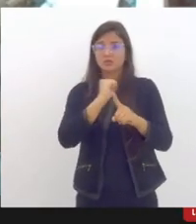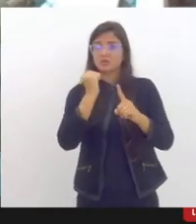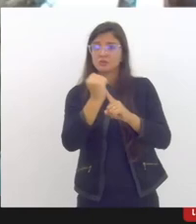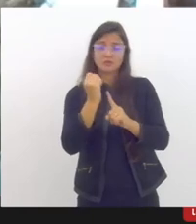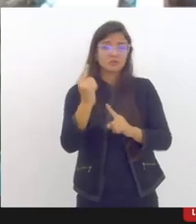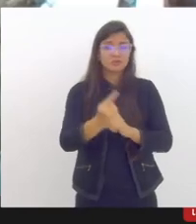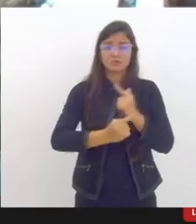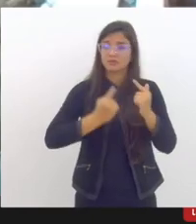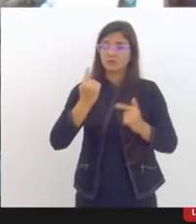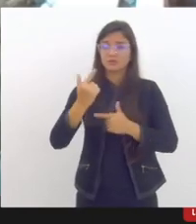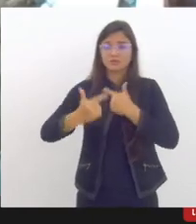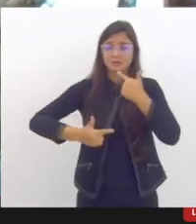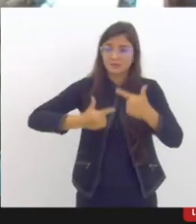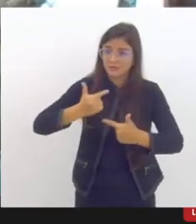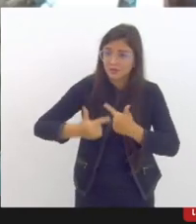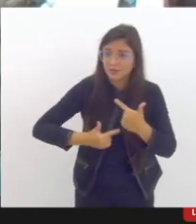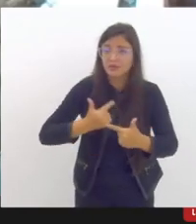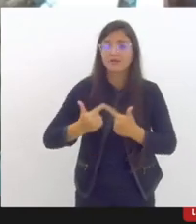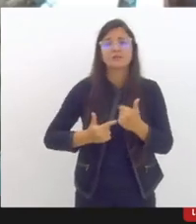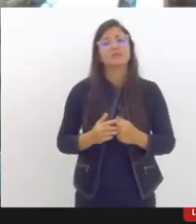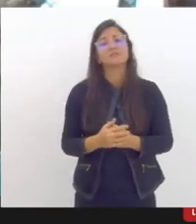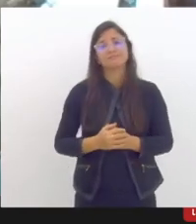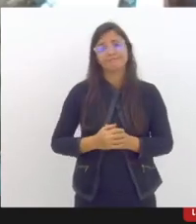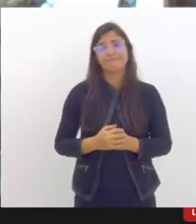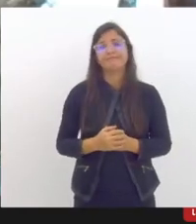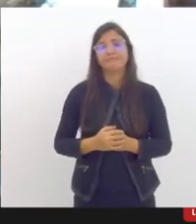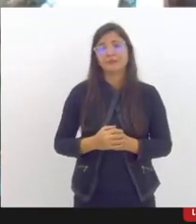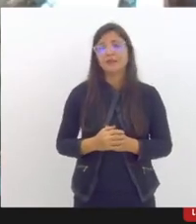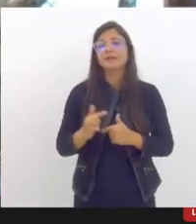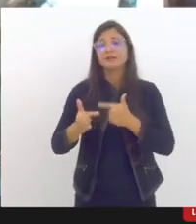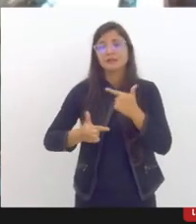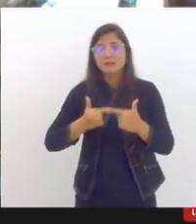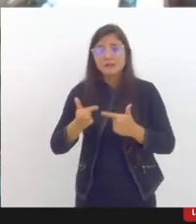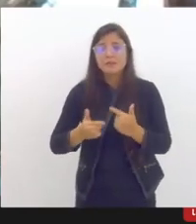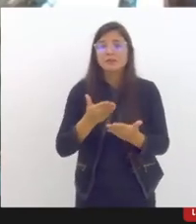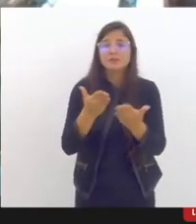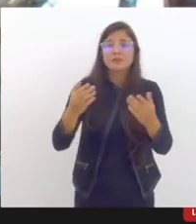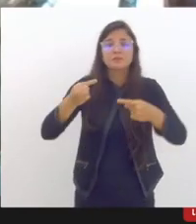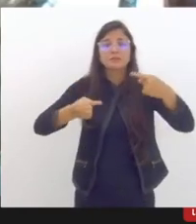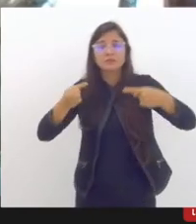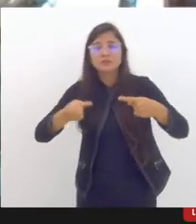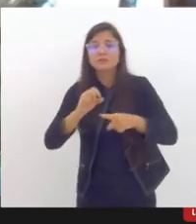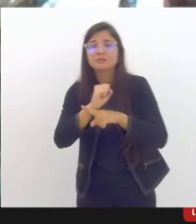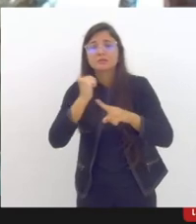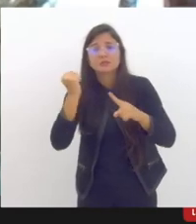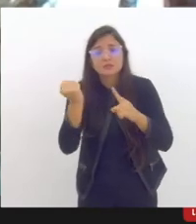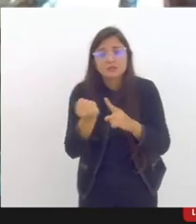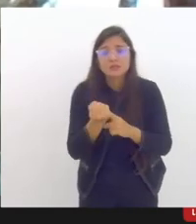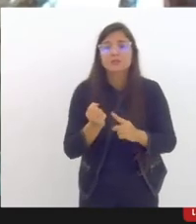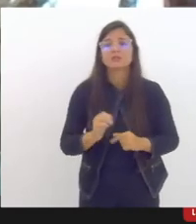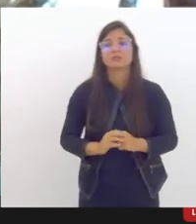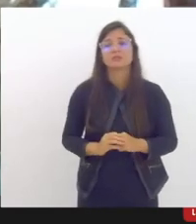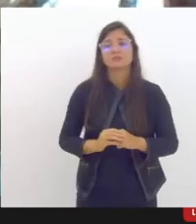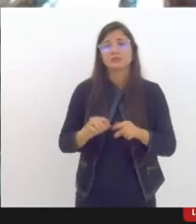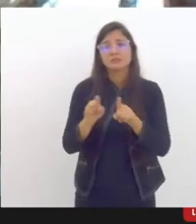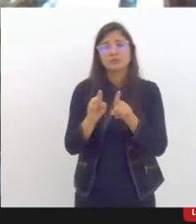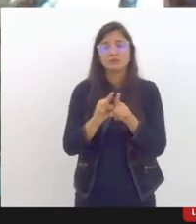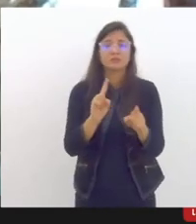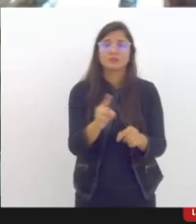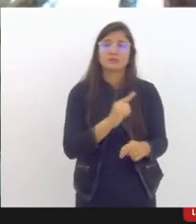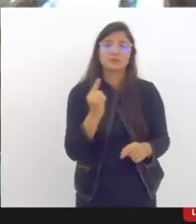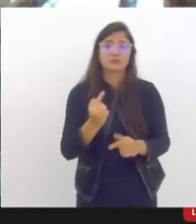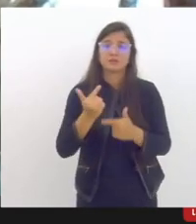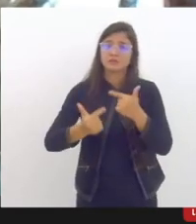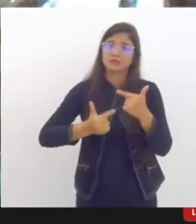formação nos habilita para atuar nas diferentes políticas sociais e que temos um trabalho